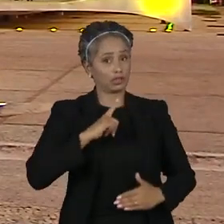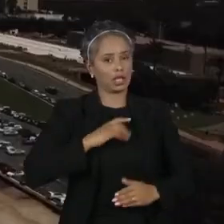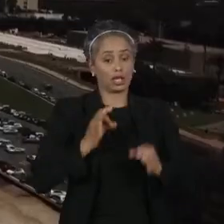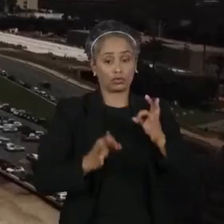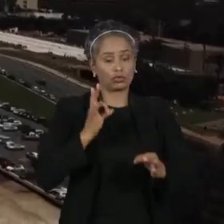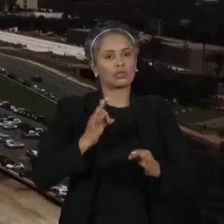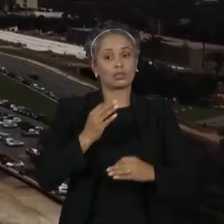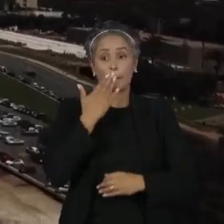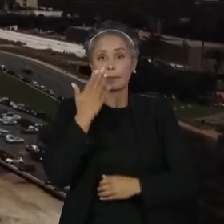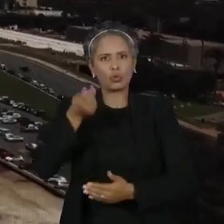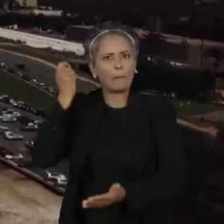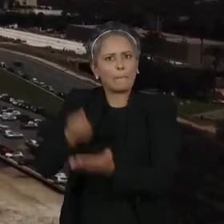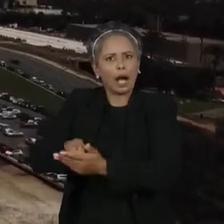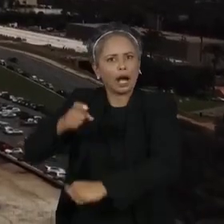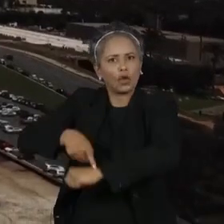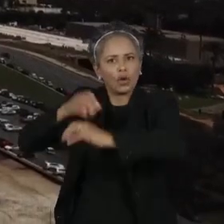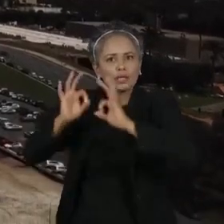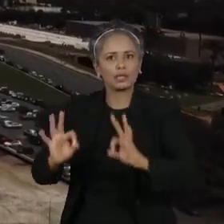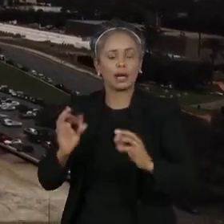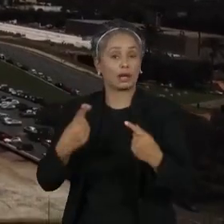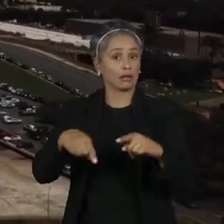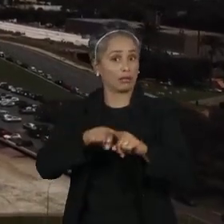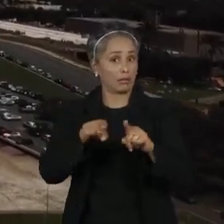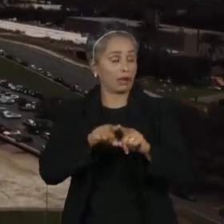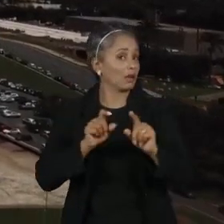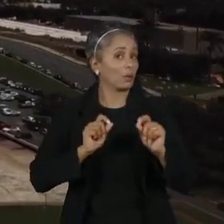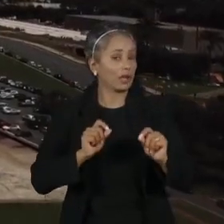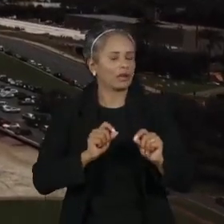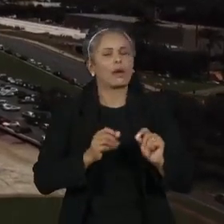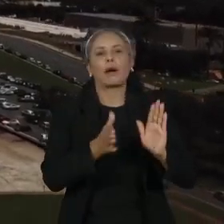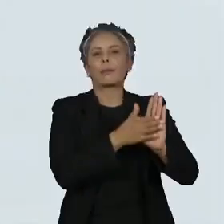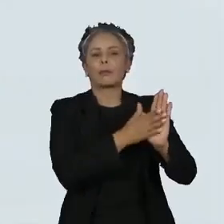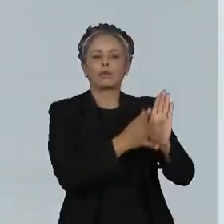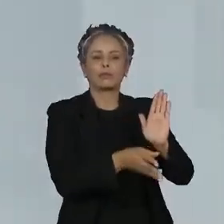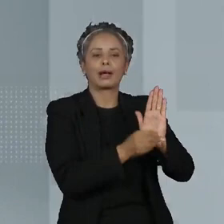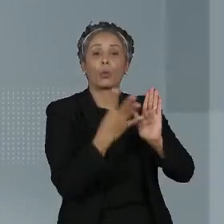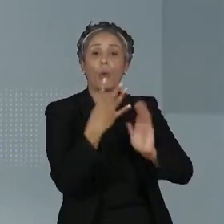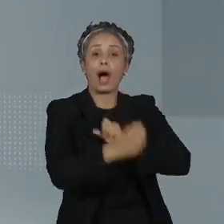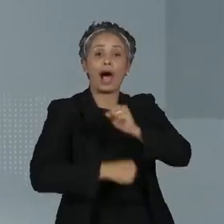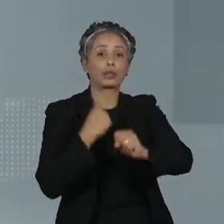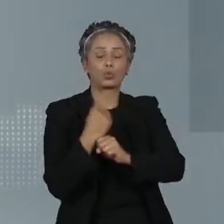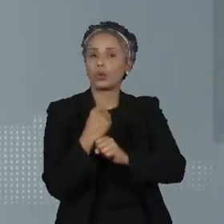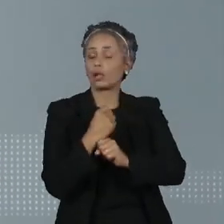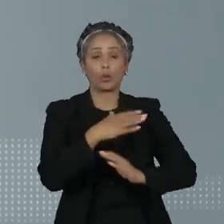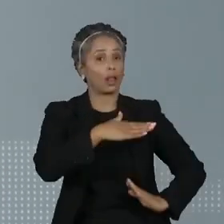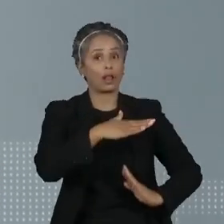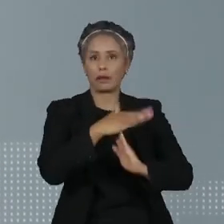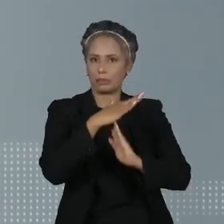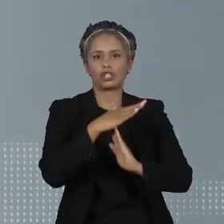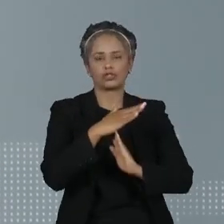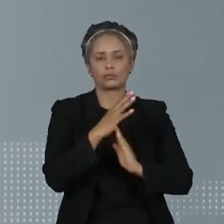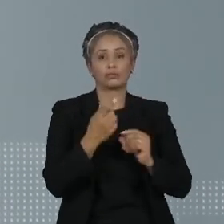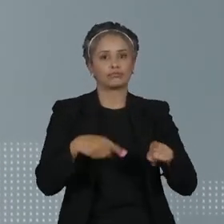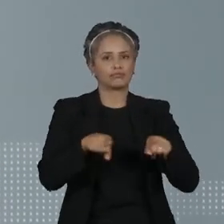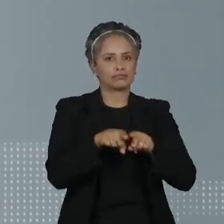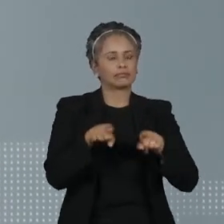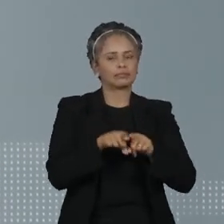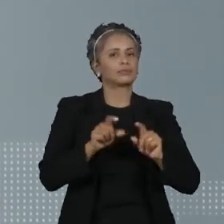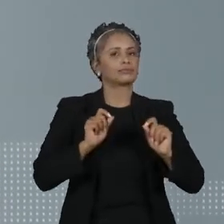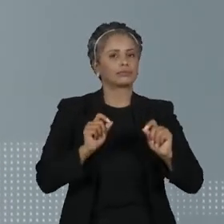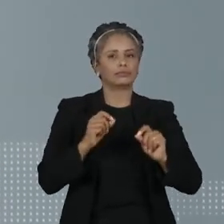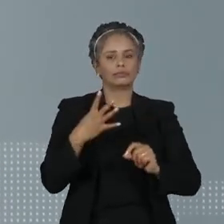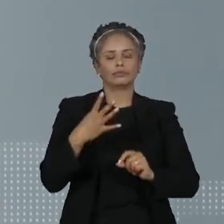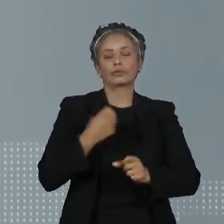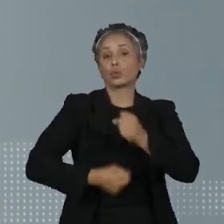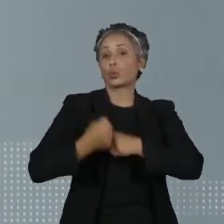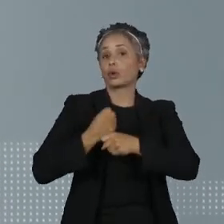imediato. A PEC dos Precatórios vale só por quatro anos. No ano passado, quando o cálculo da PEC entrou